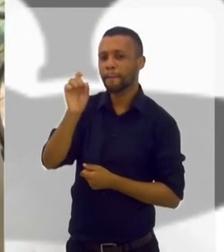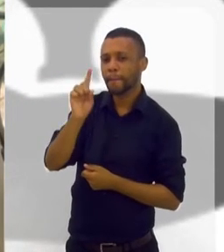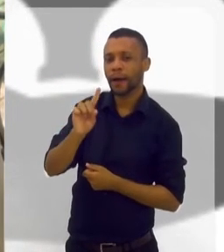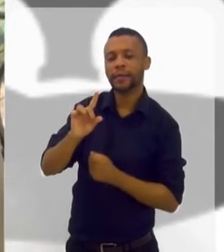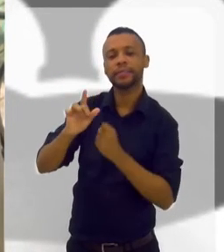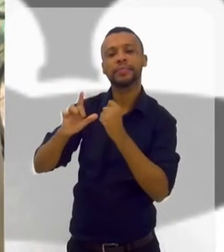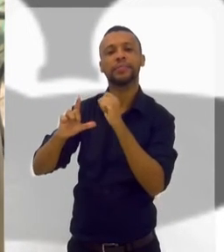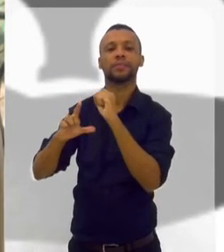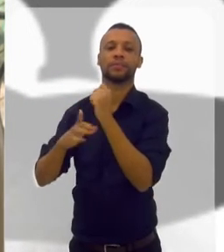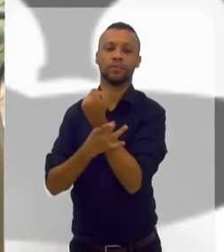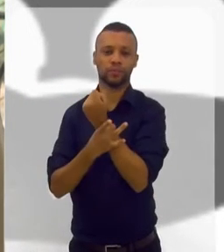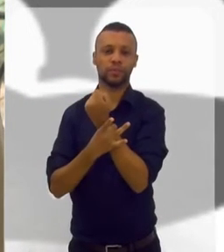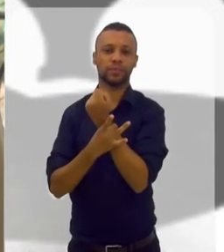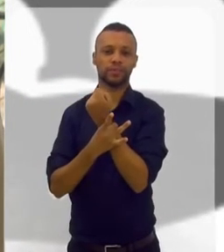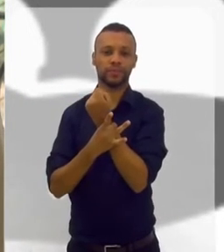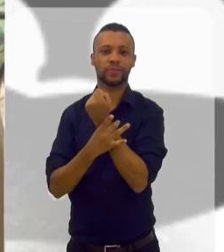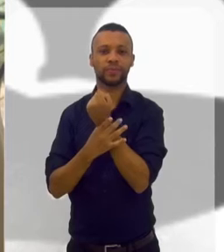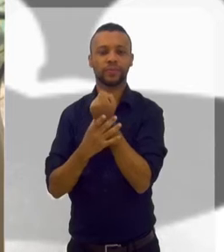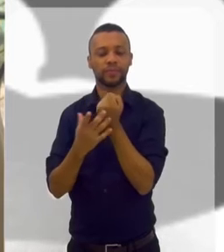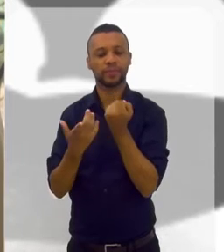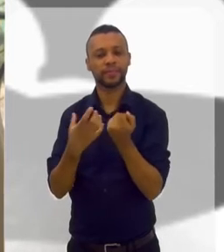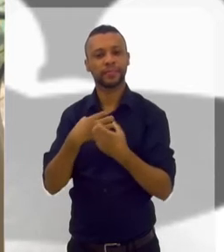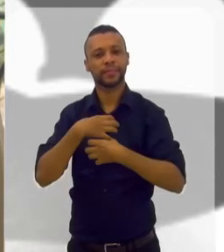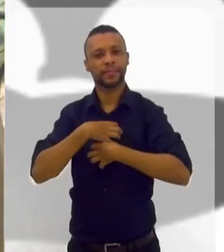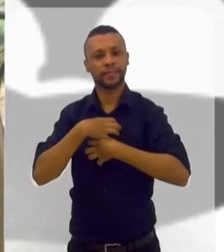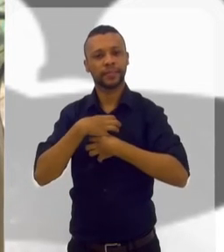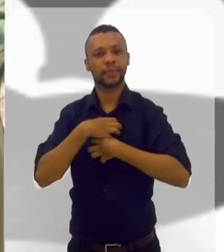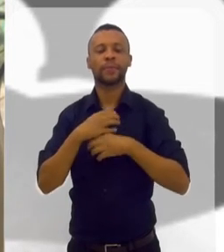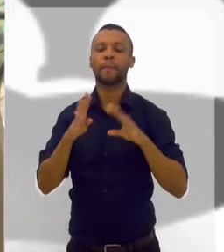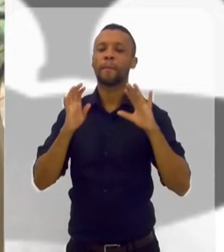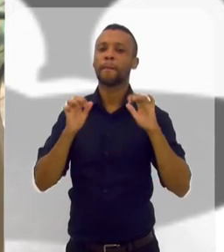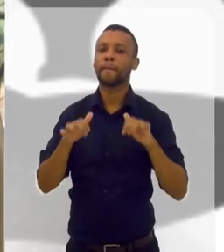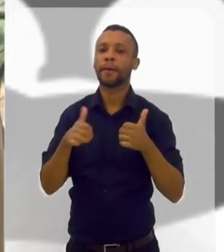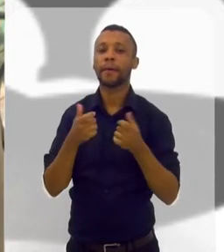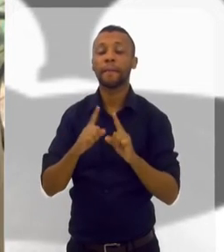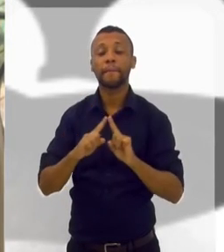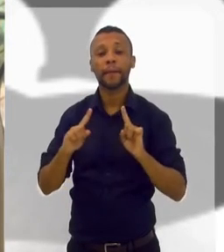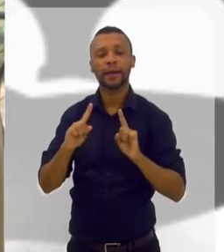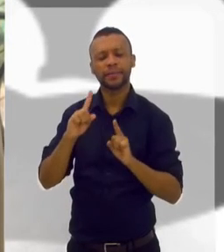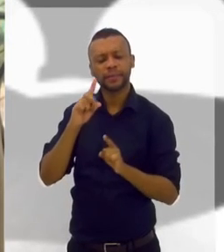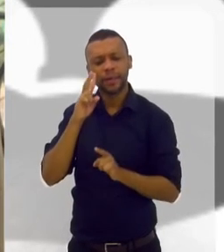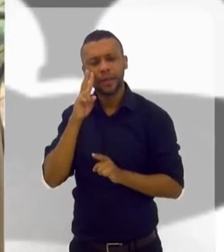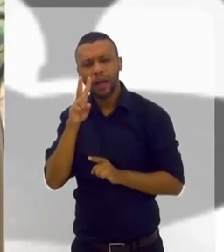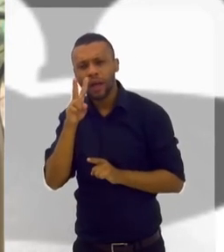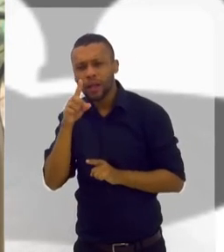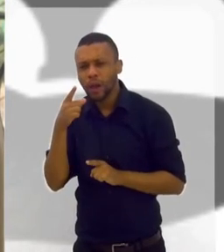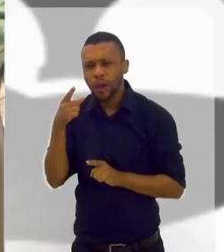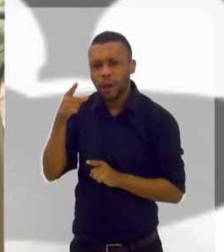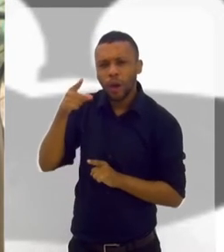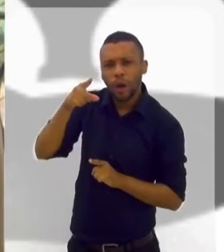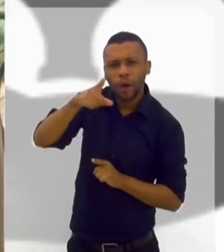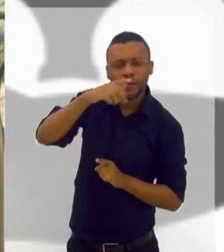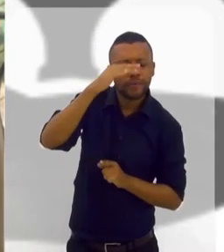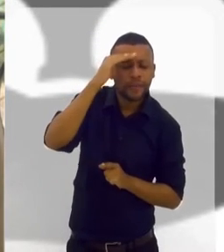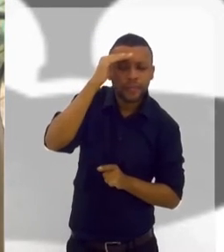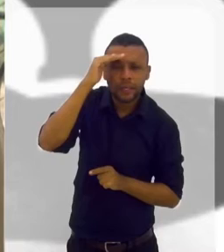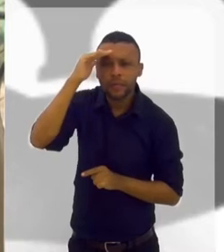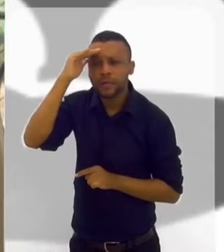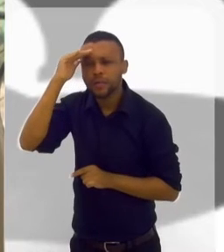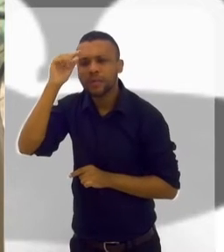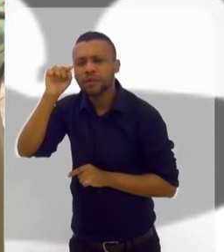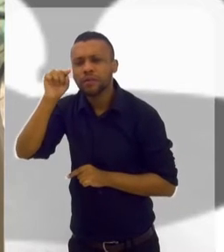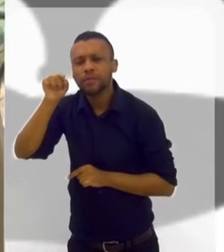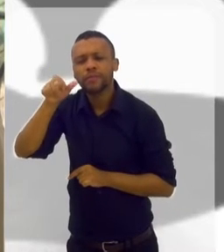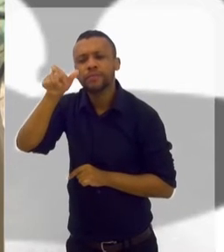em paz, em segurança. Você se sente muito bem. Mas lá no horizonte, você é à vista.